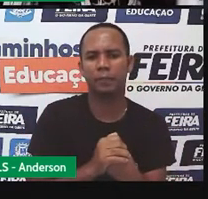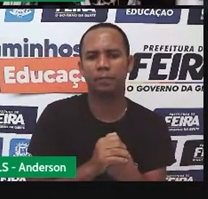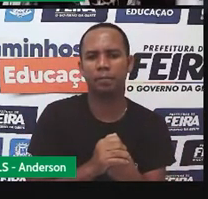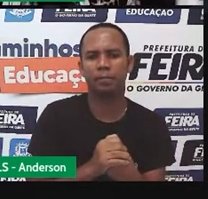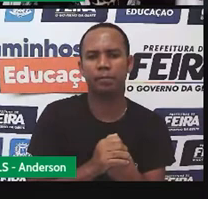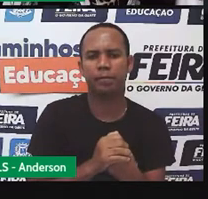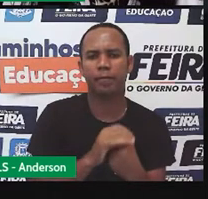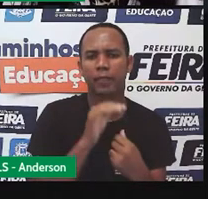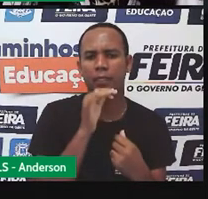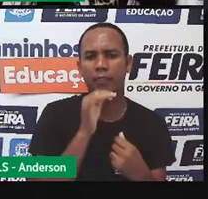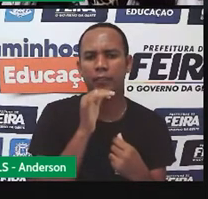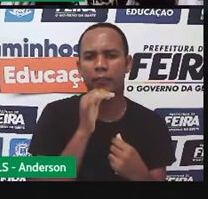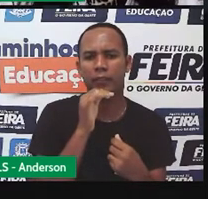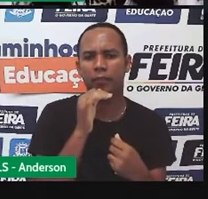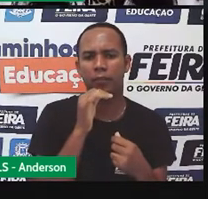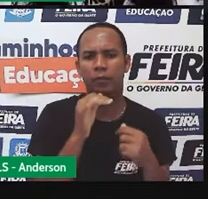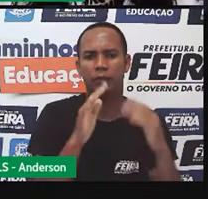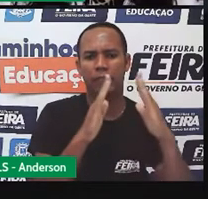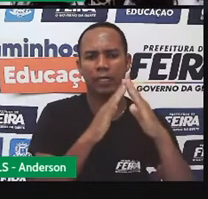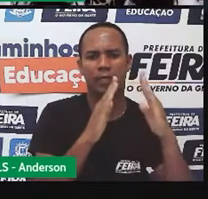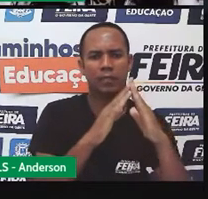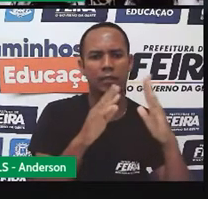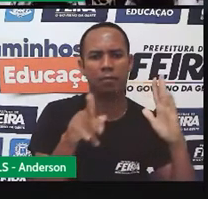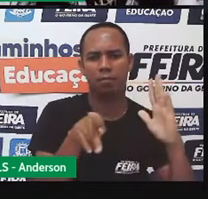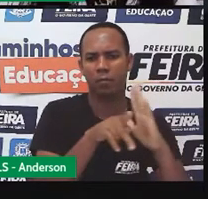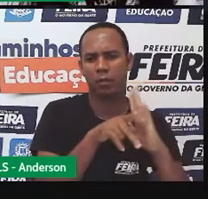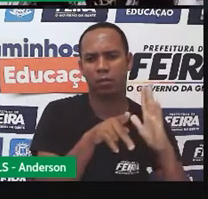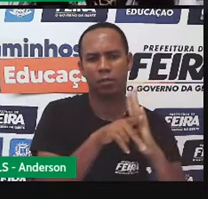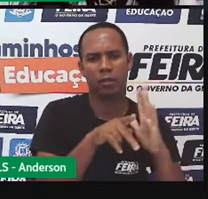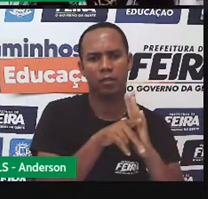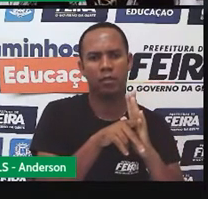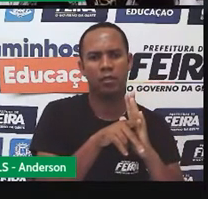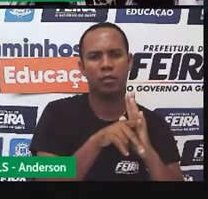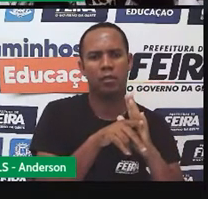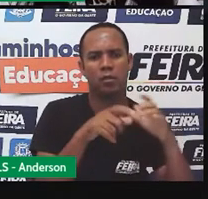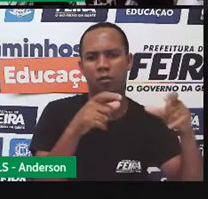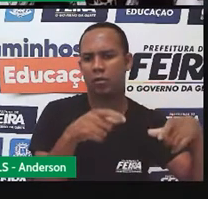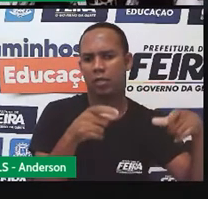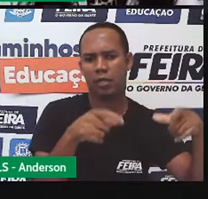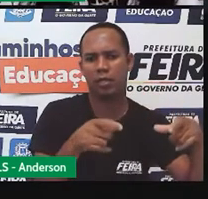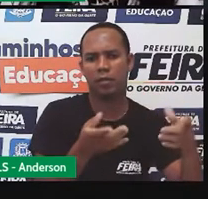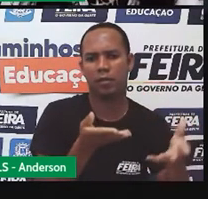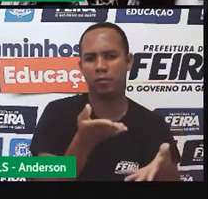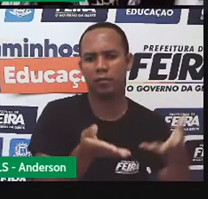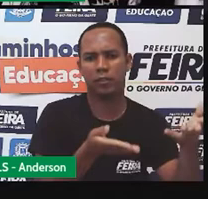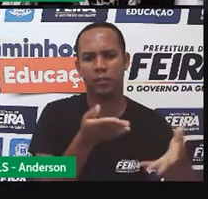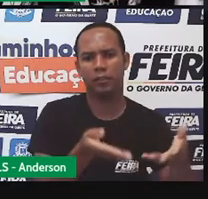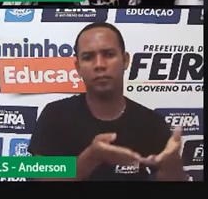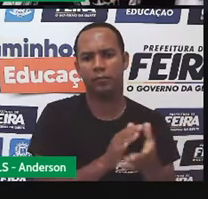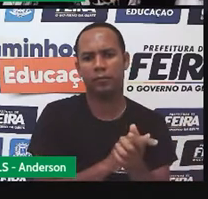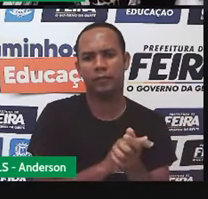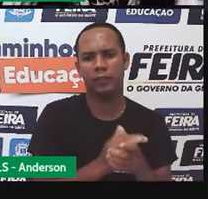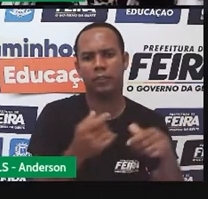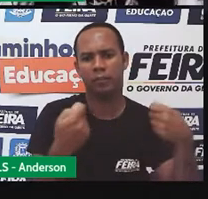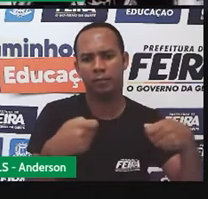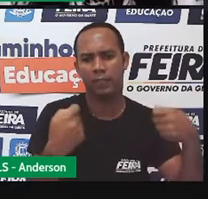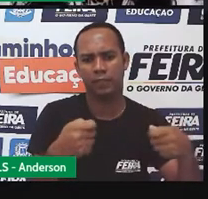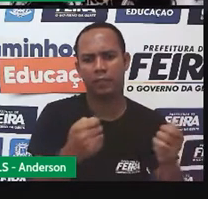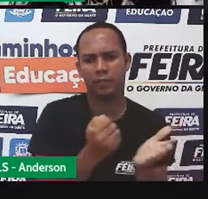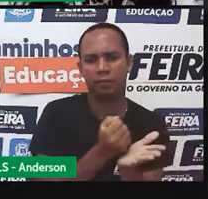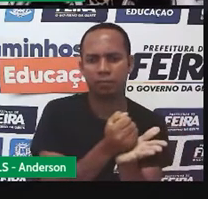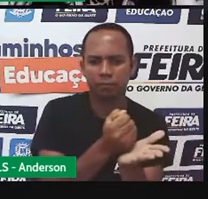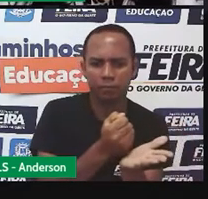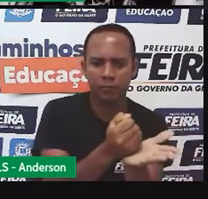funciona na casa de Patrícia, na região do conjunto Morada do Sol, e a iniciativa precisa de auxílio